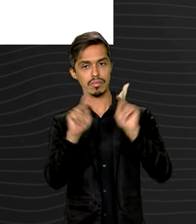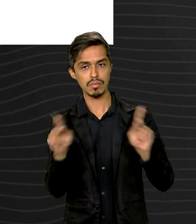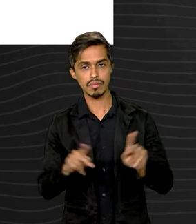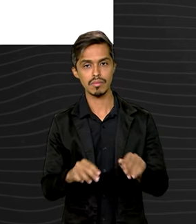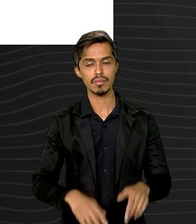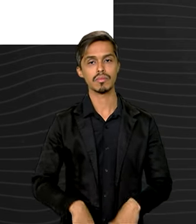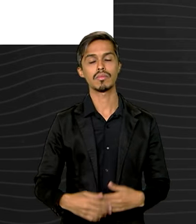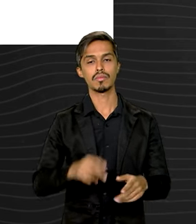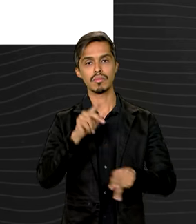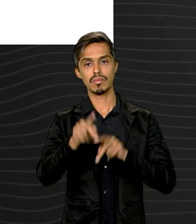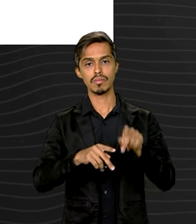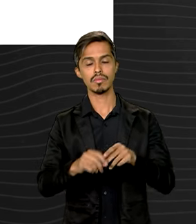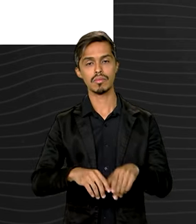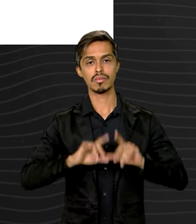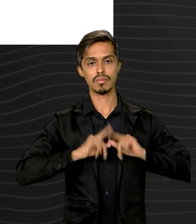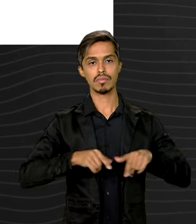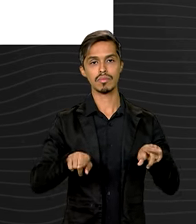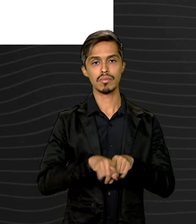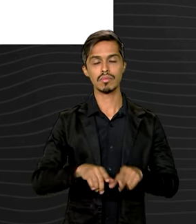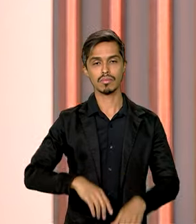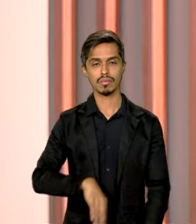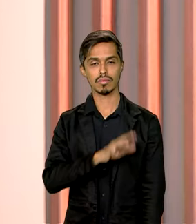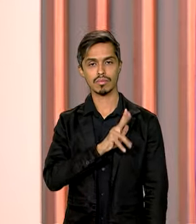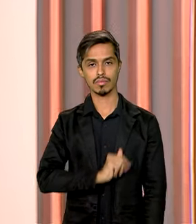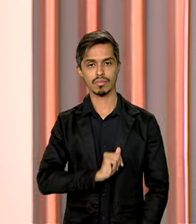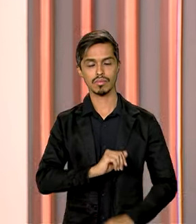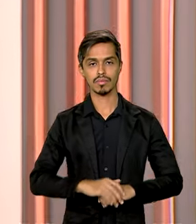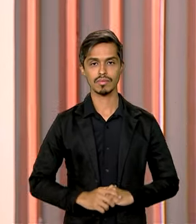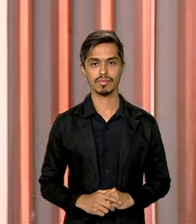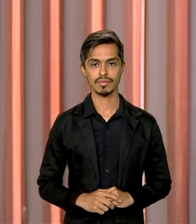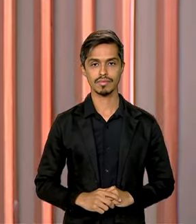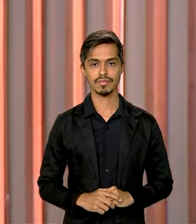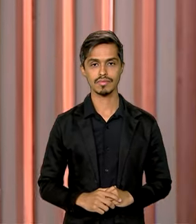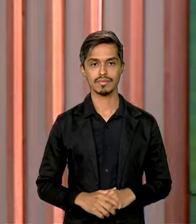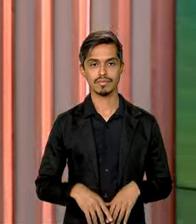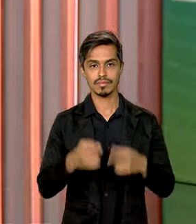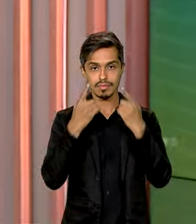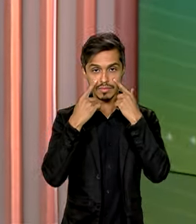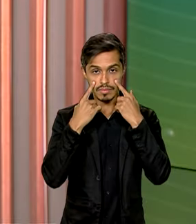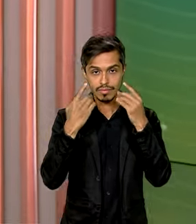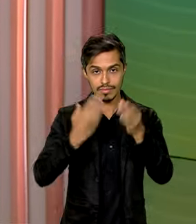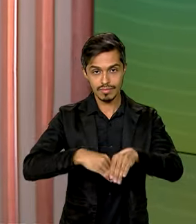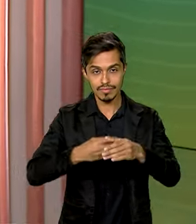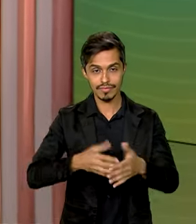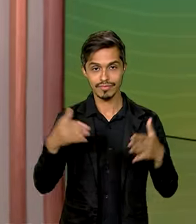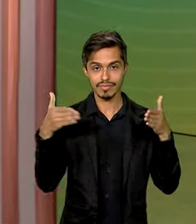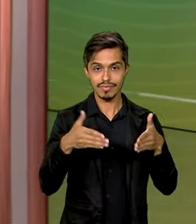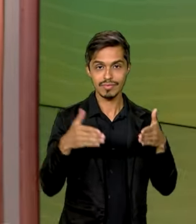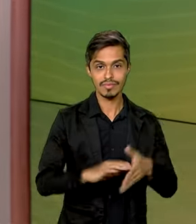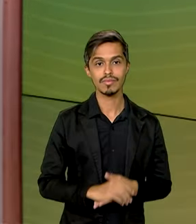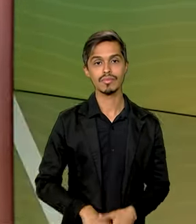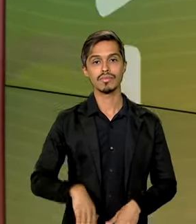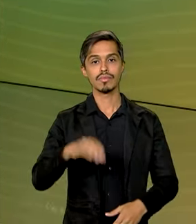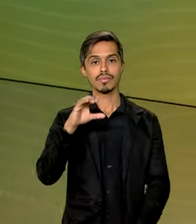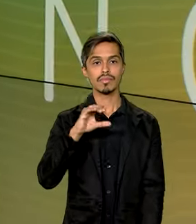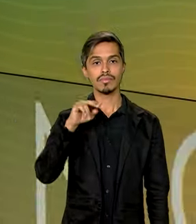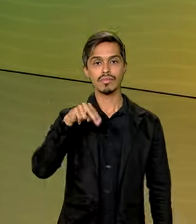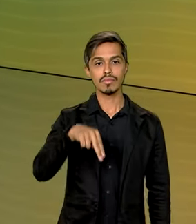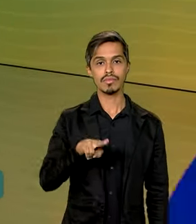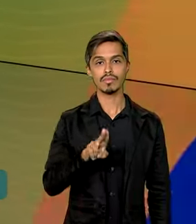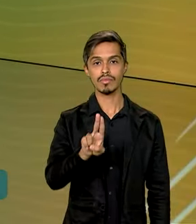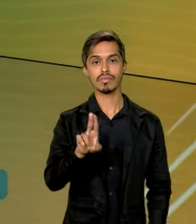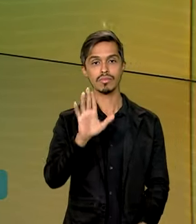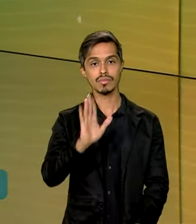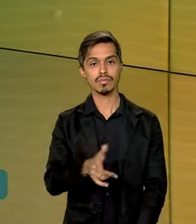paz para os povos de Israel e da Palestina. E atenção, concurseiros, o concurso público nacional unificado